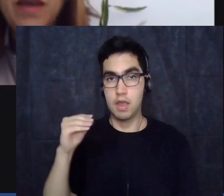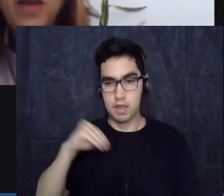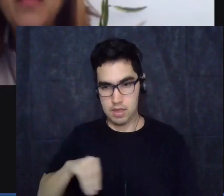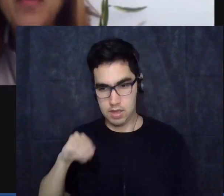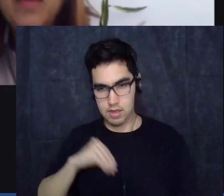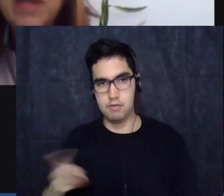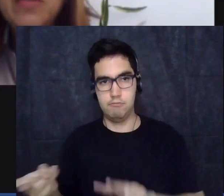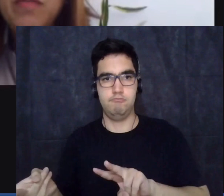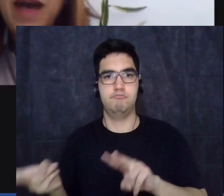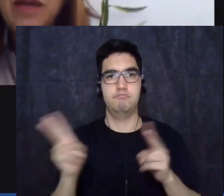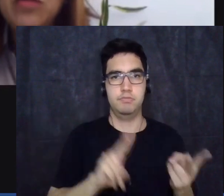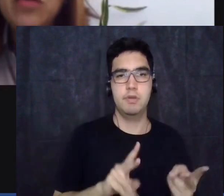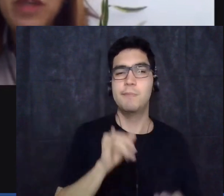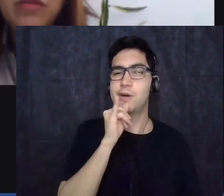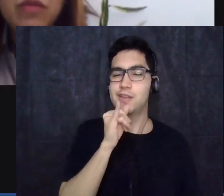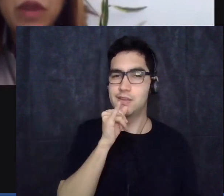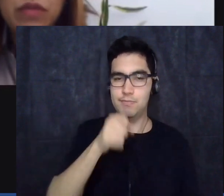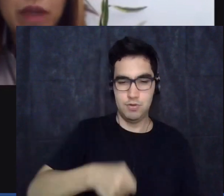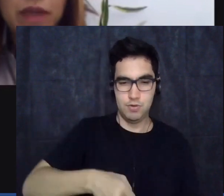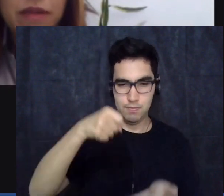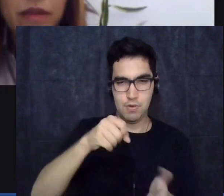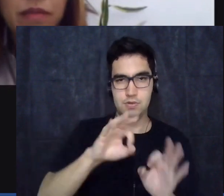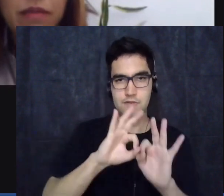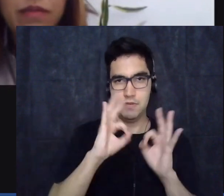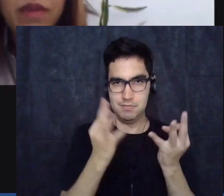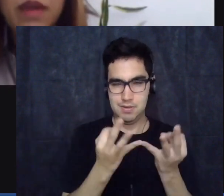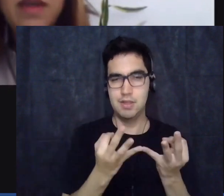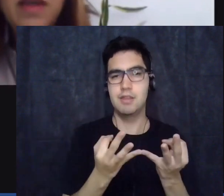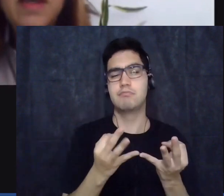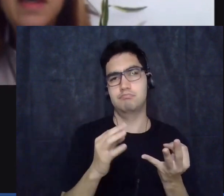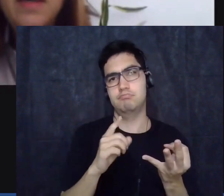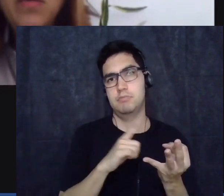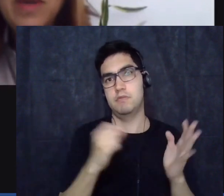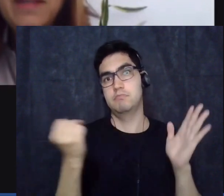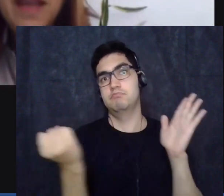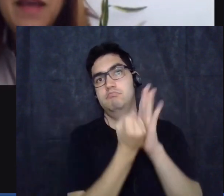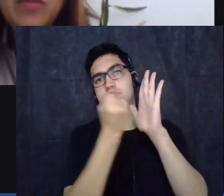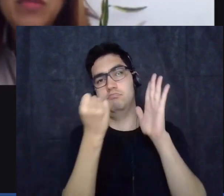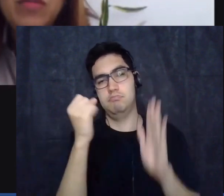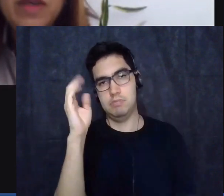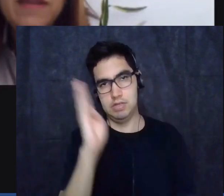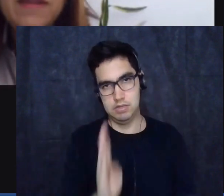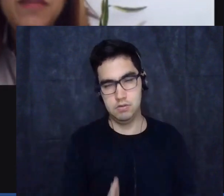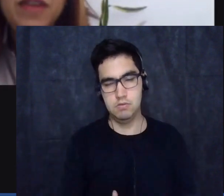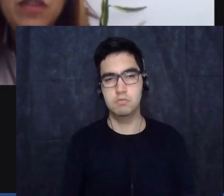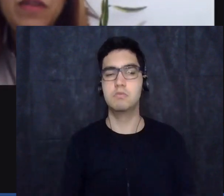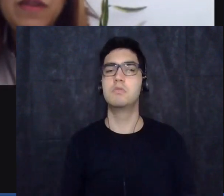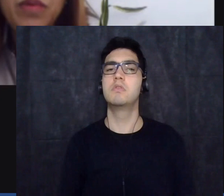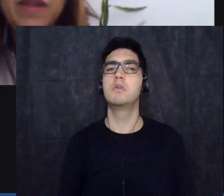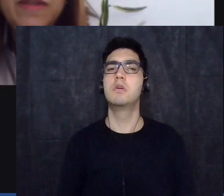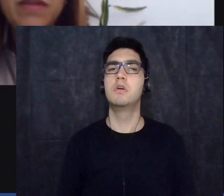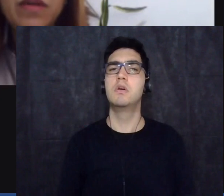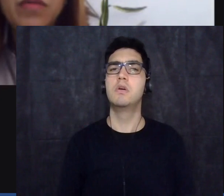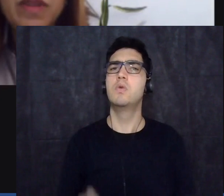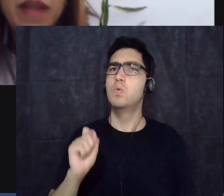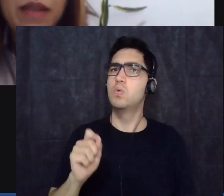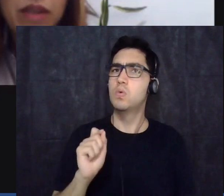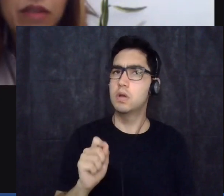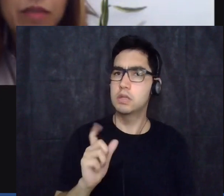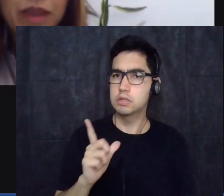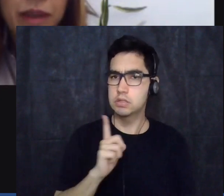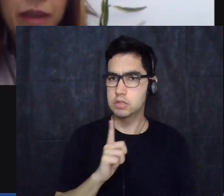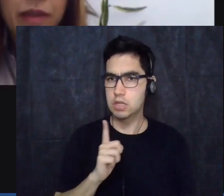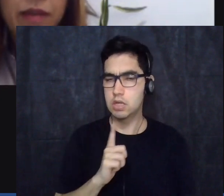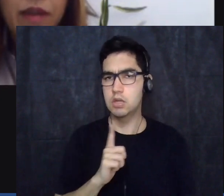Família foi um grande marco dos direitos humanos no Brasil e o que temos de conquistas efetivas em proteção da